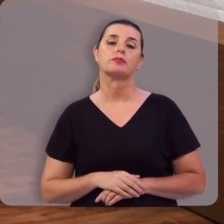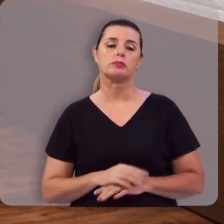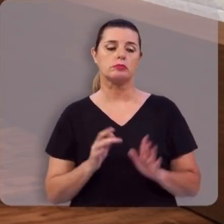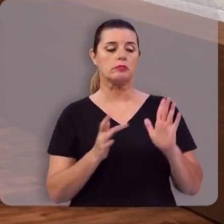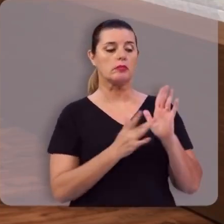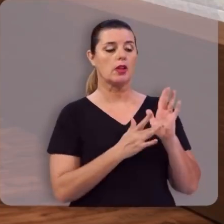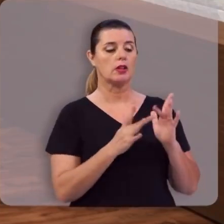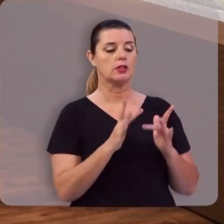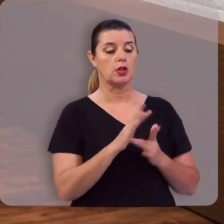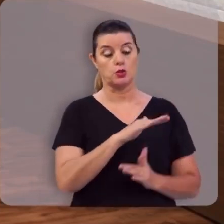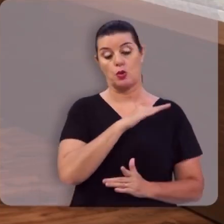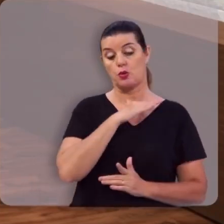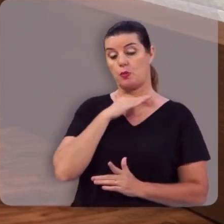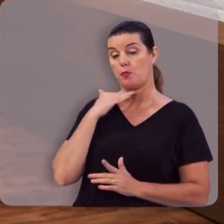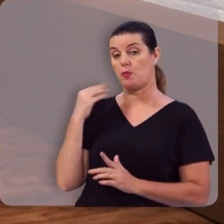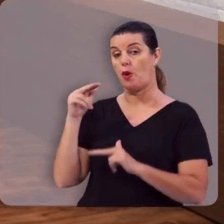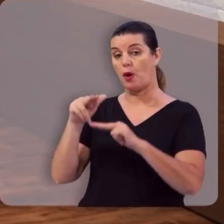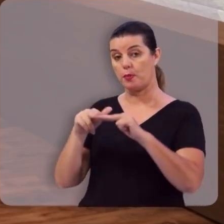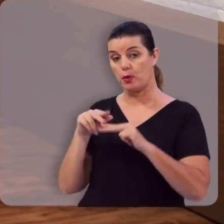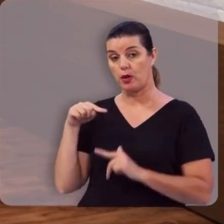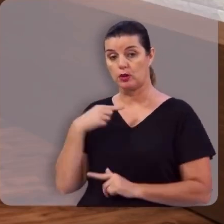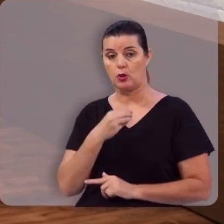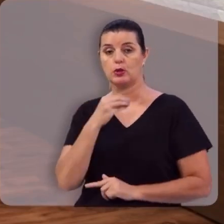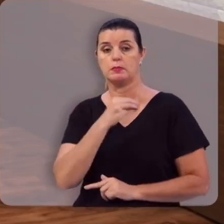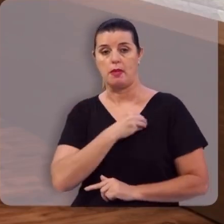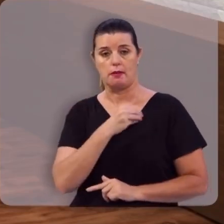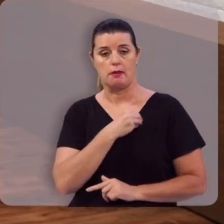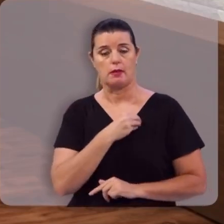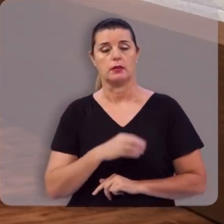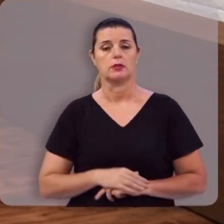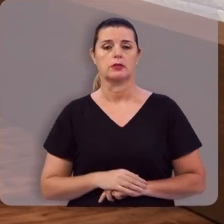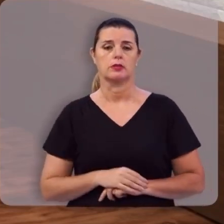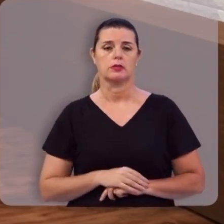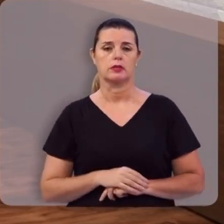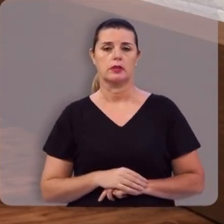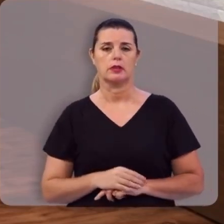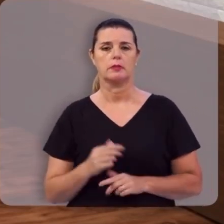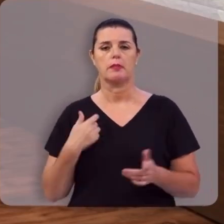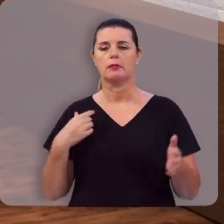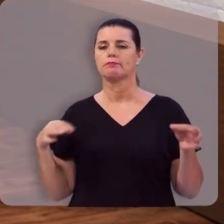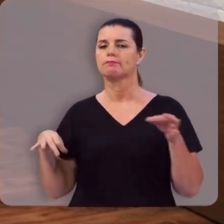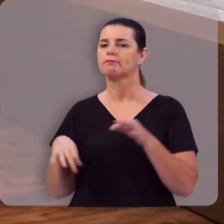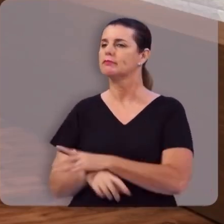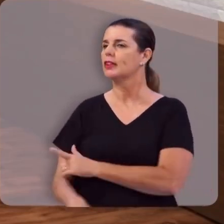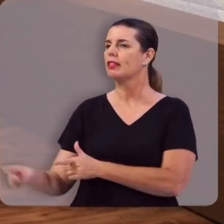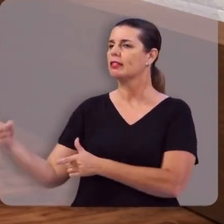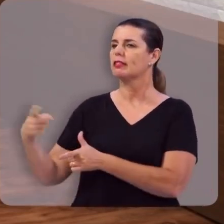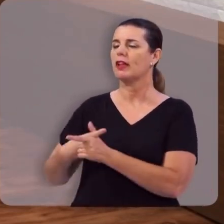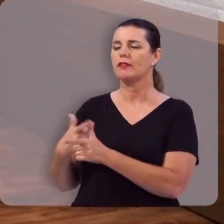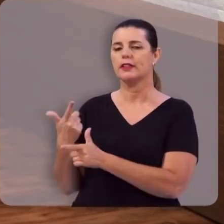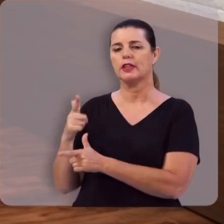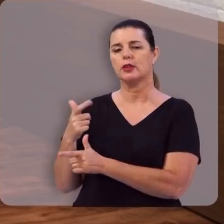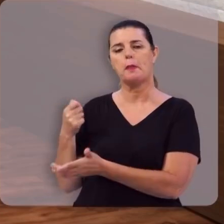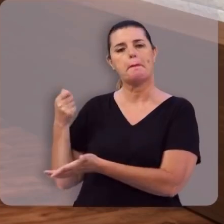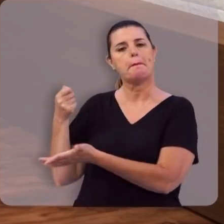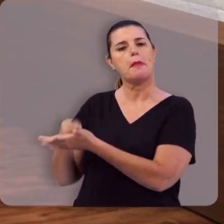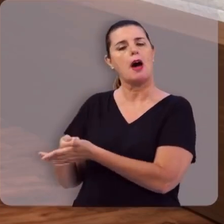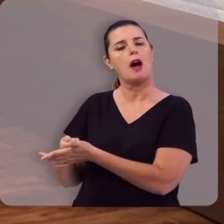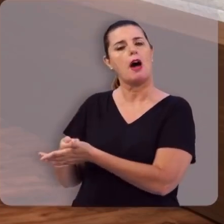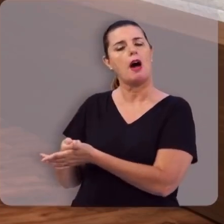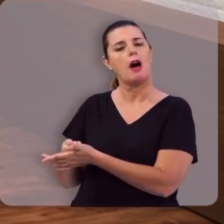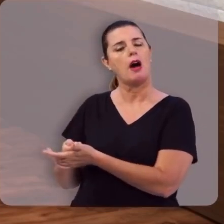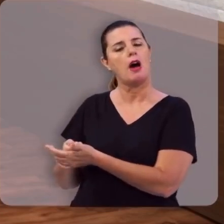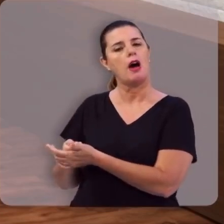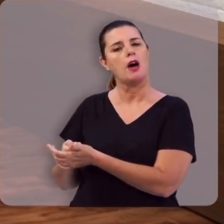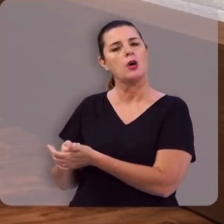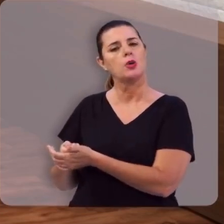Jesus, então, morre pelos nossos pecados, quitando a nossa dívida, pagando a